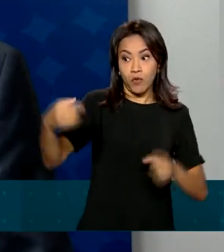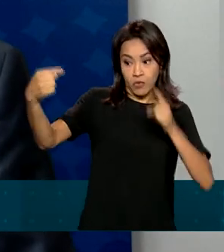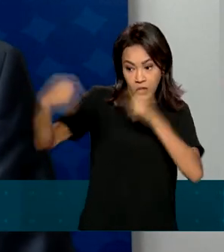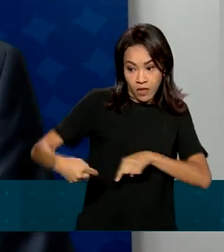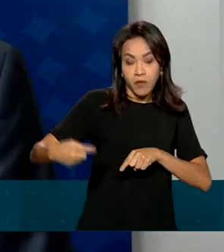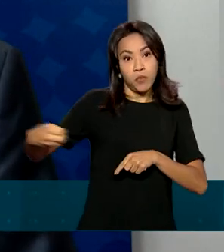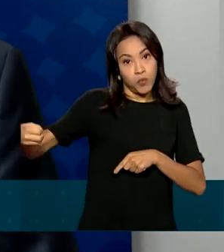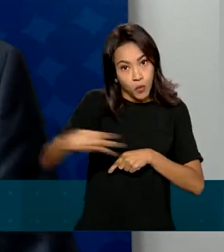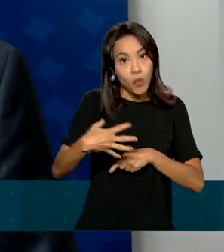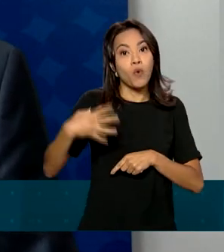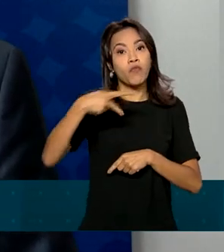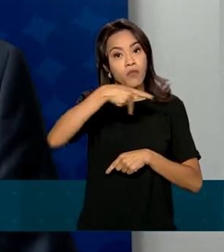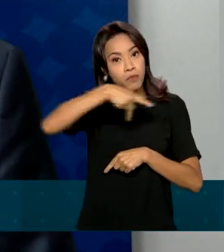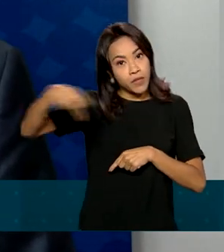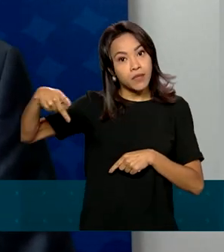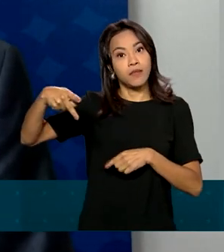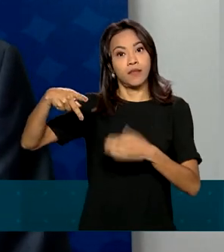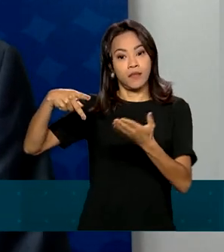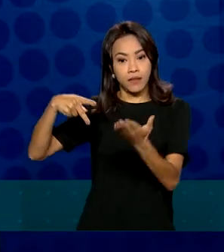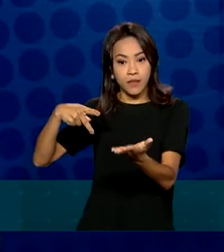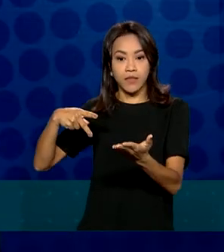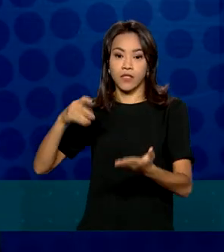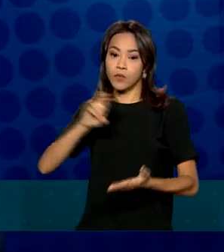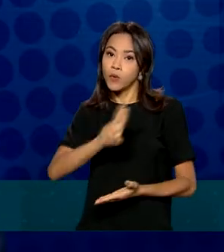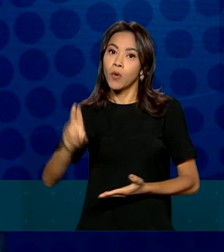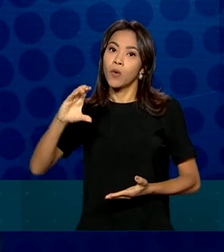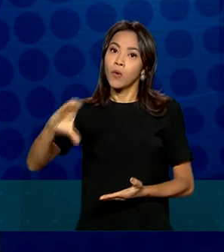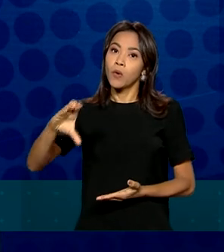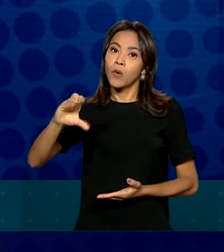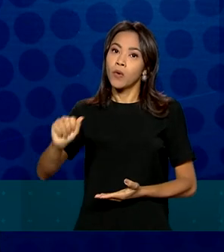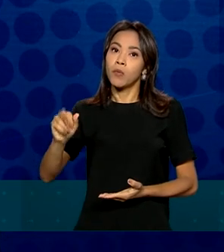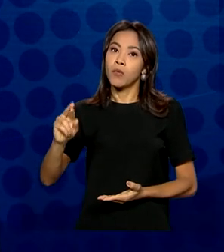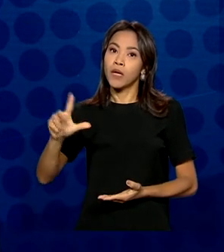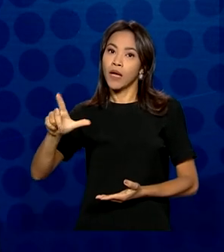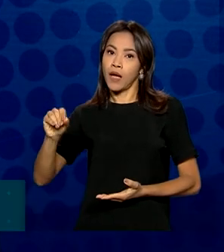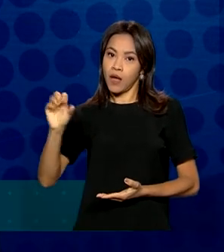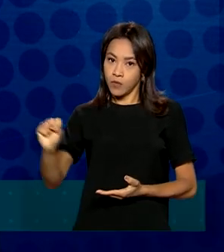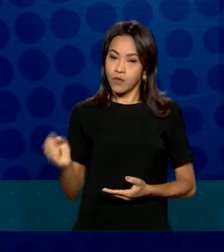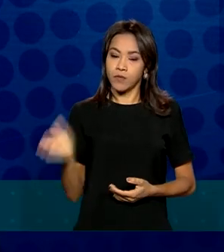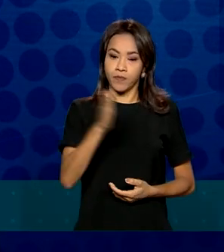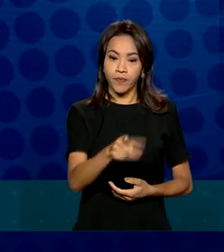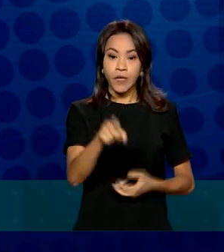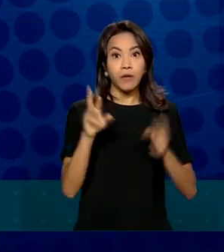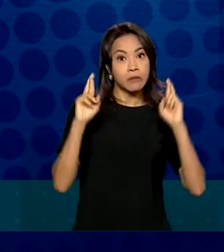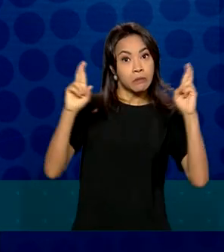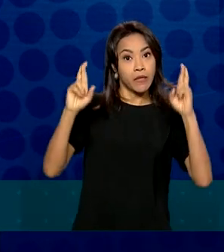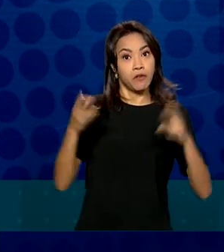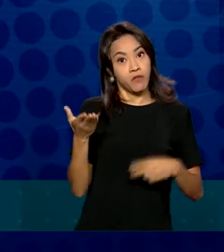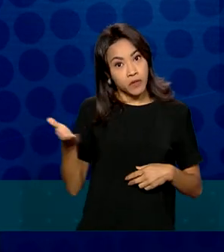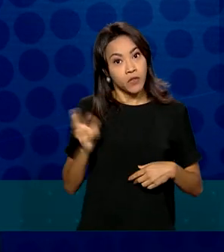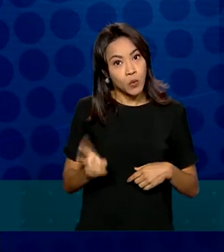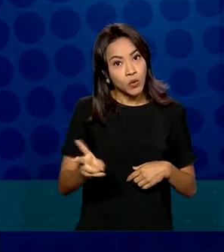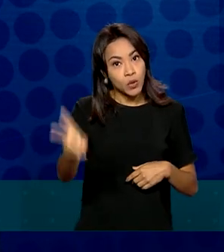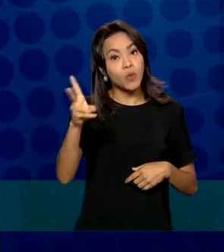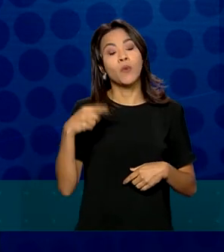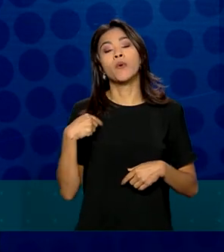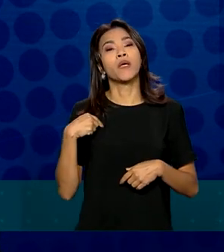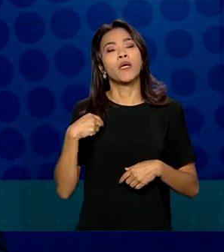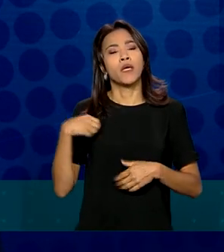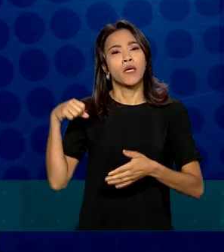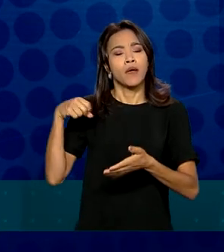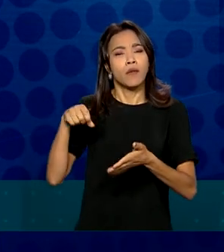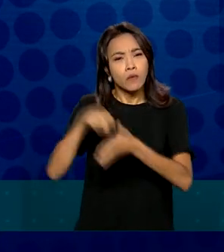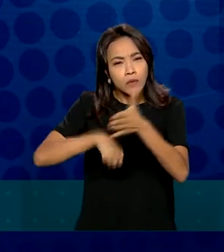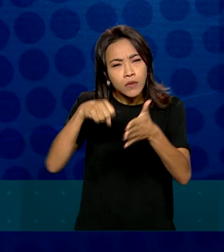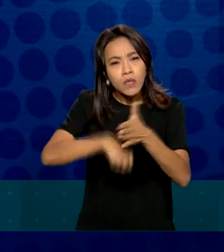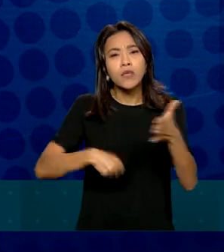-presidente, Carlos Baigorre. Espero que vocês possam defender aí o legado que a gente conquistou durante esse tempo